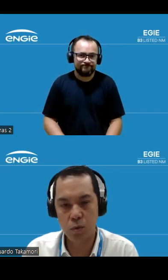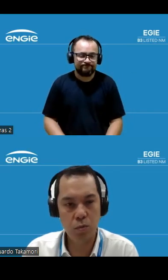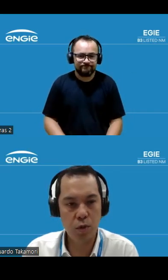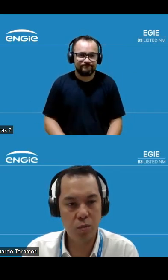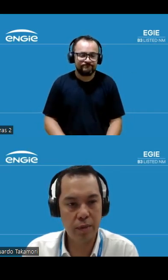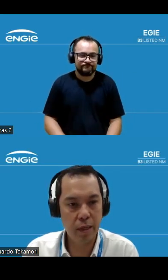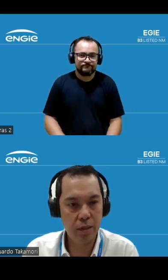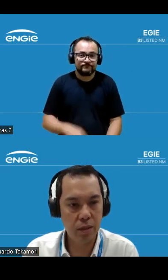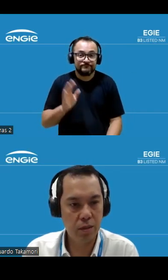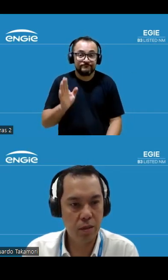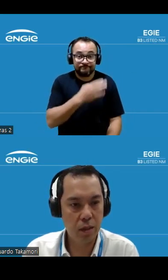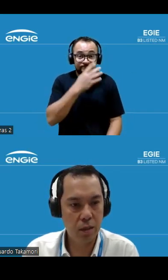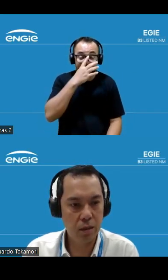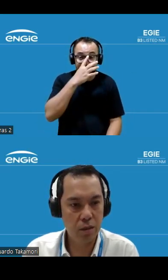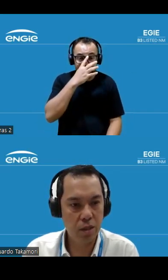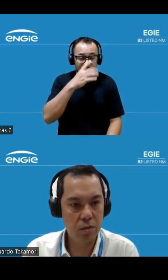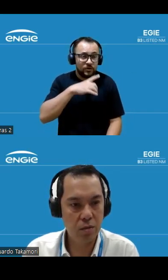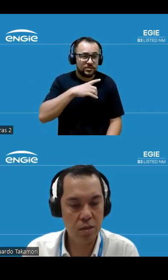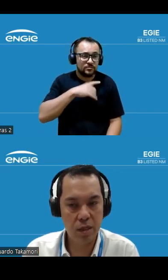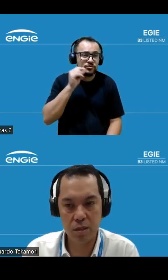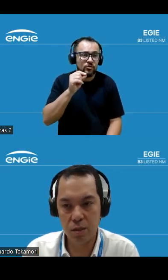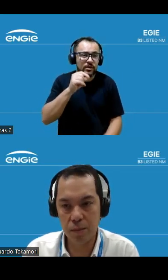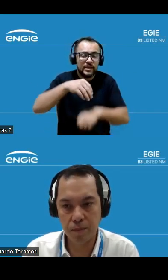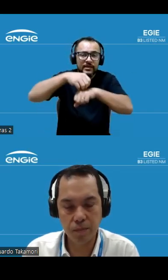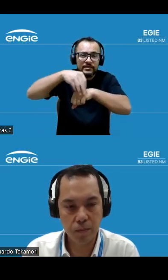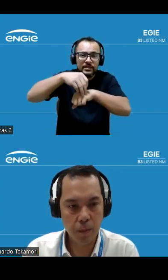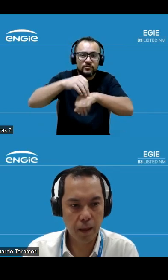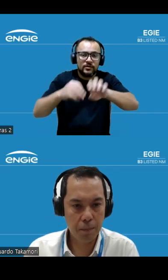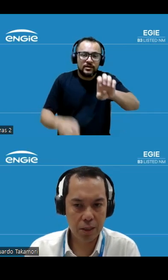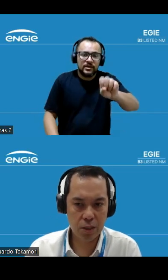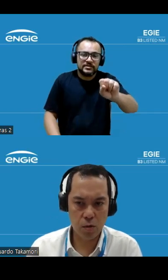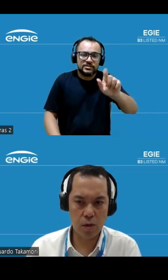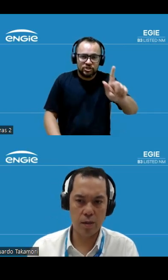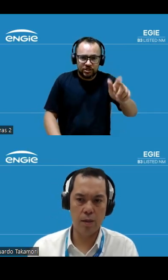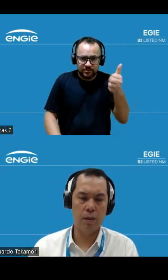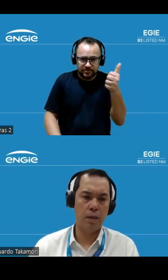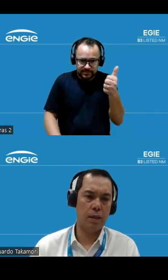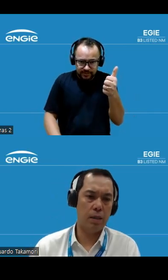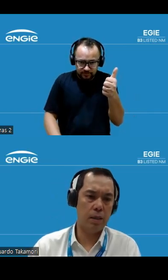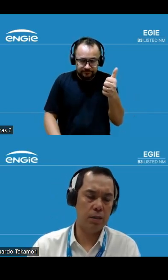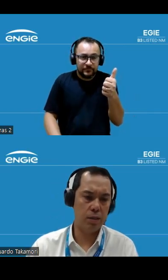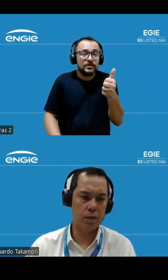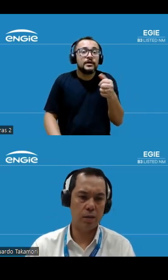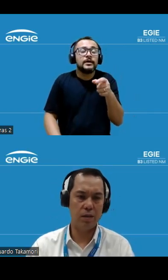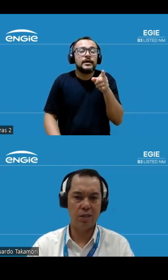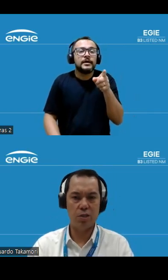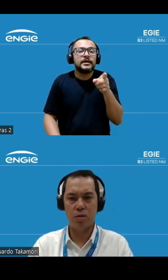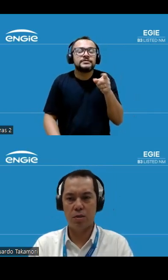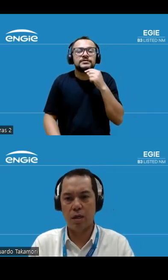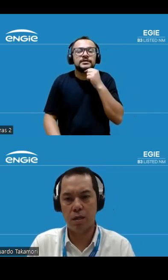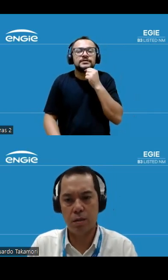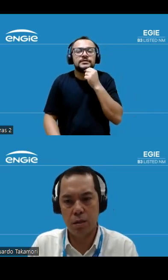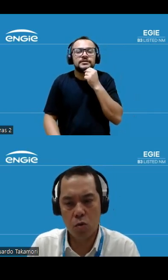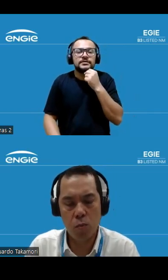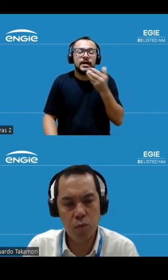No próximo slide, a gente tem indicadores de ESG. A partir de agora, a gente deixa de